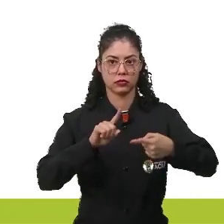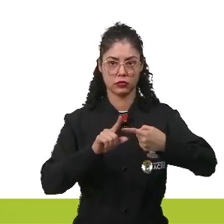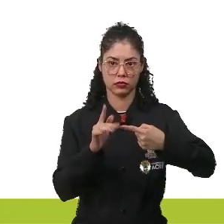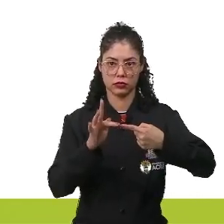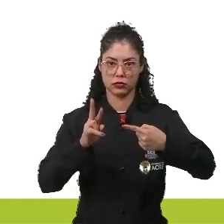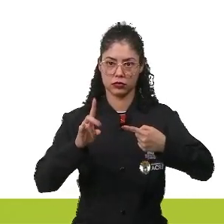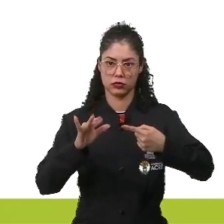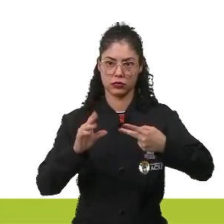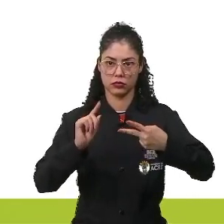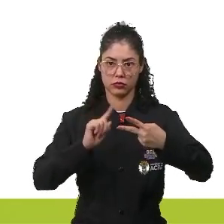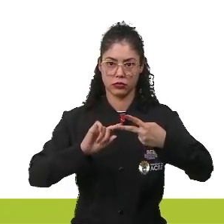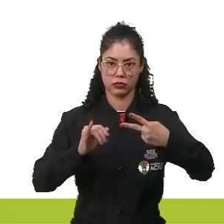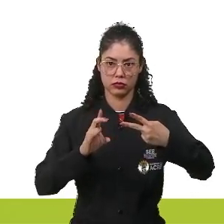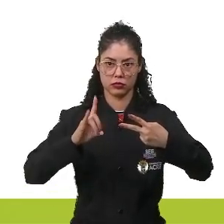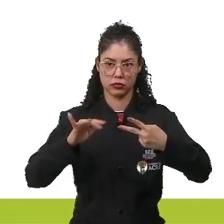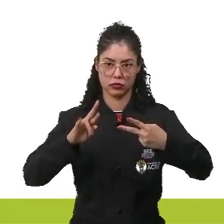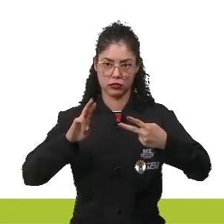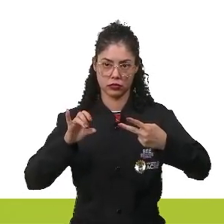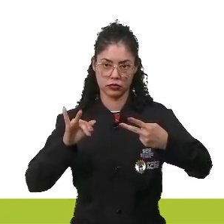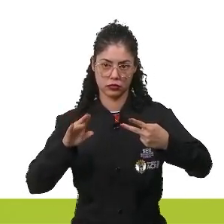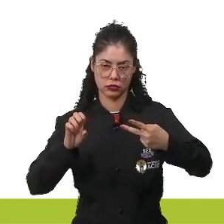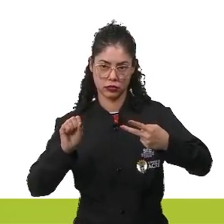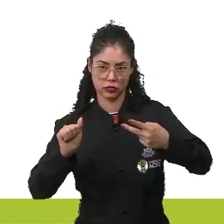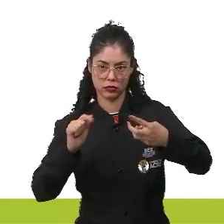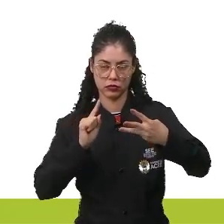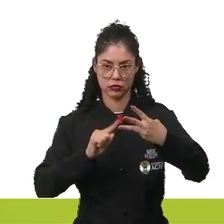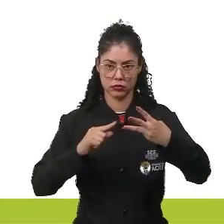girondinos, os jacobinos e a planície.